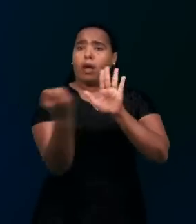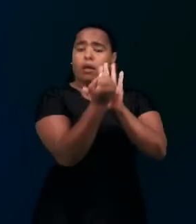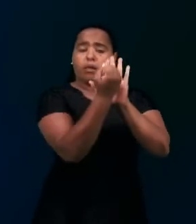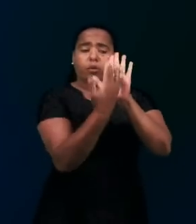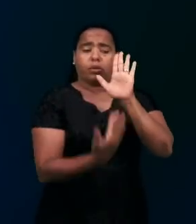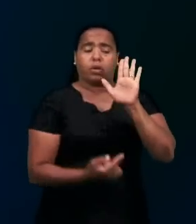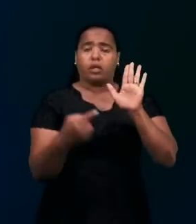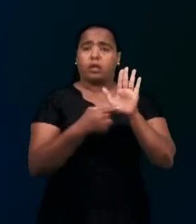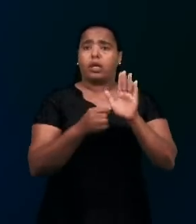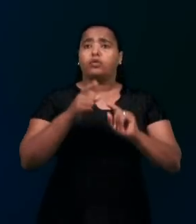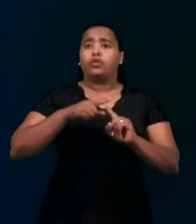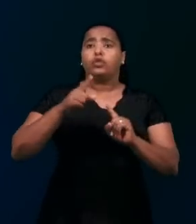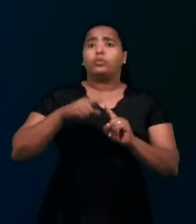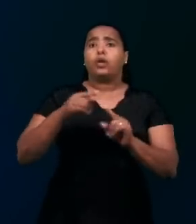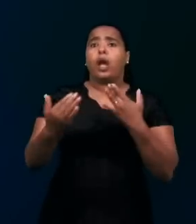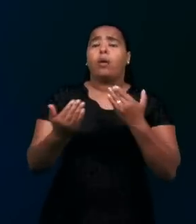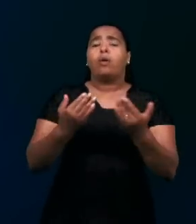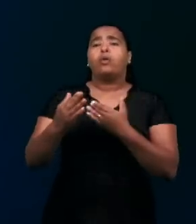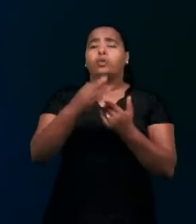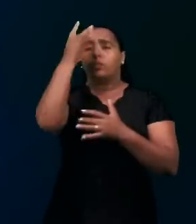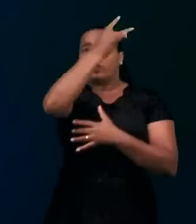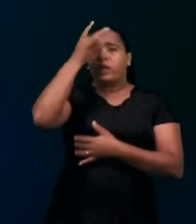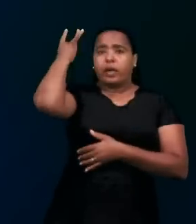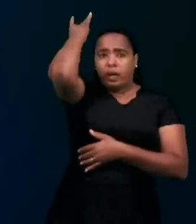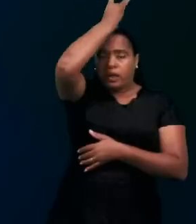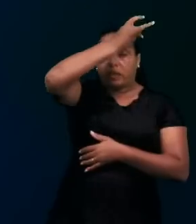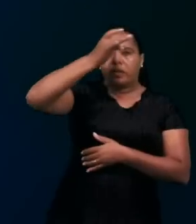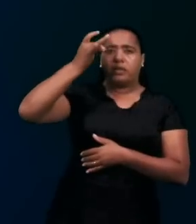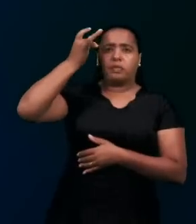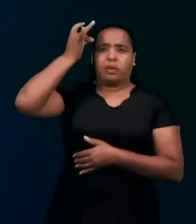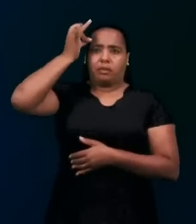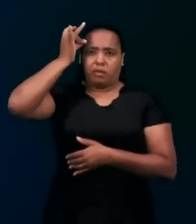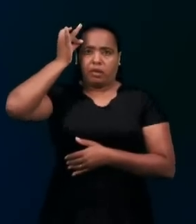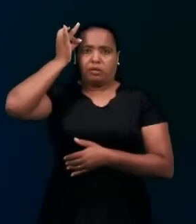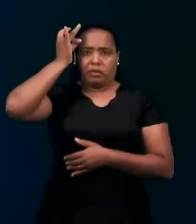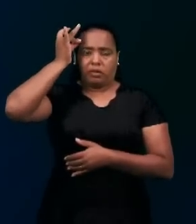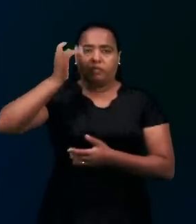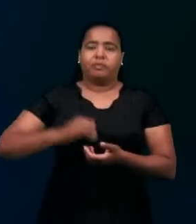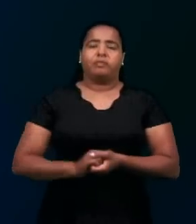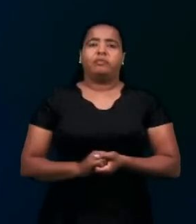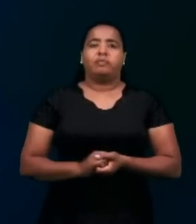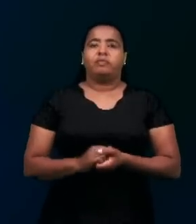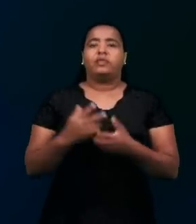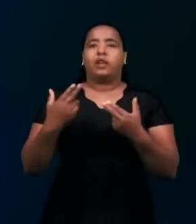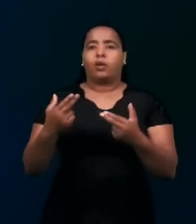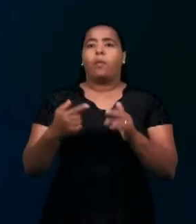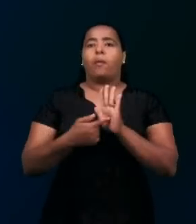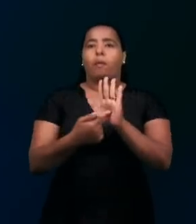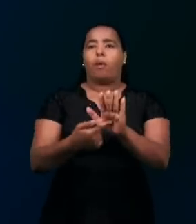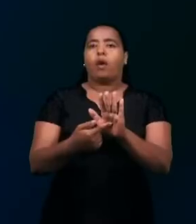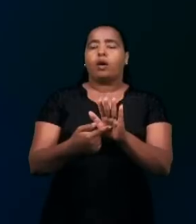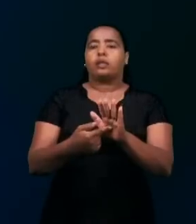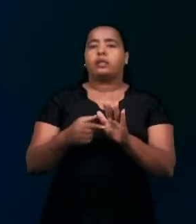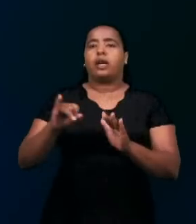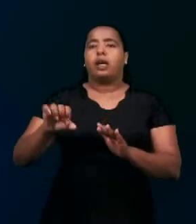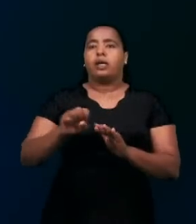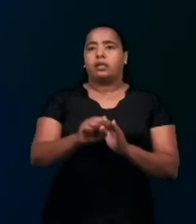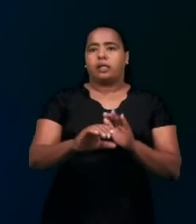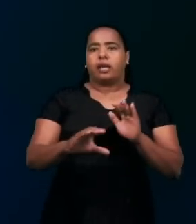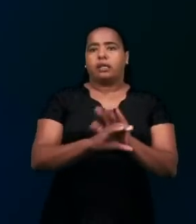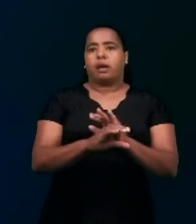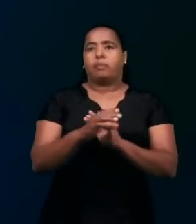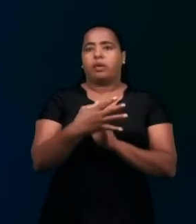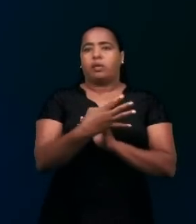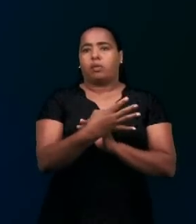Santo, eu salvei aos gentios por intermédio de Jesus, como está em Isaías 42, 6. Eu, o Senhor, te